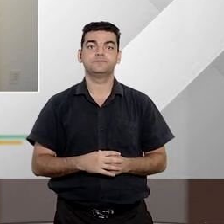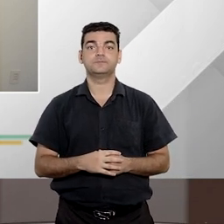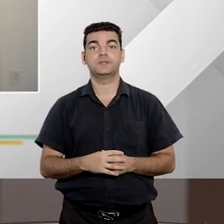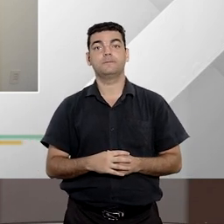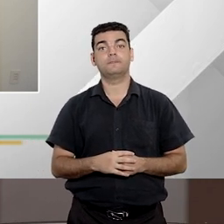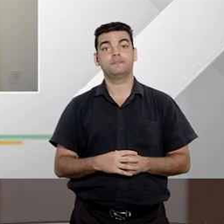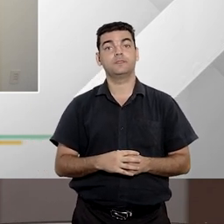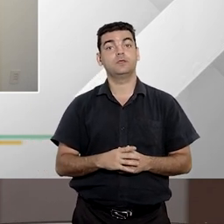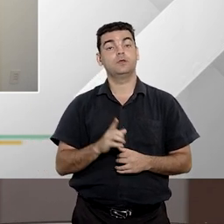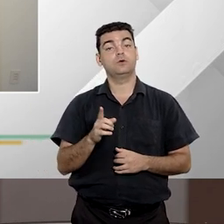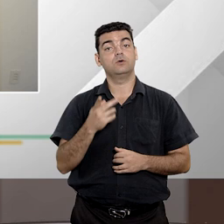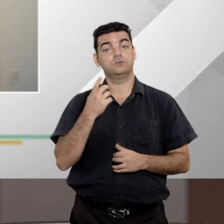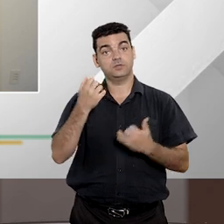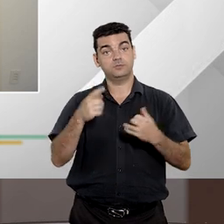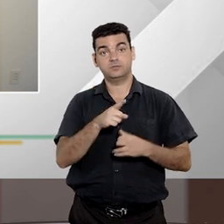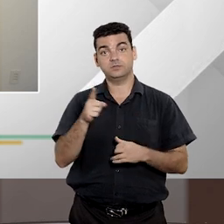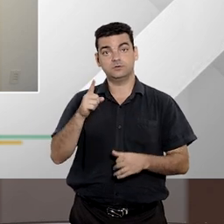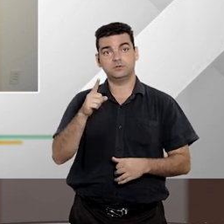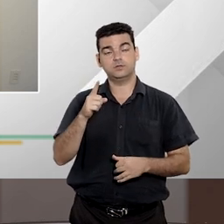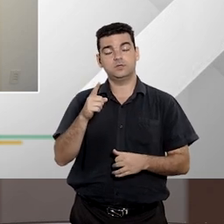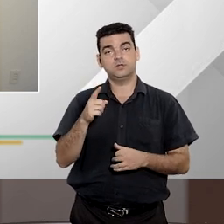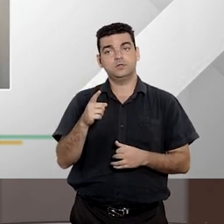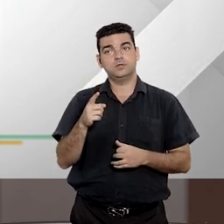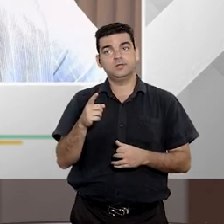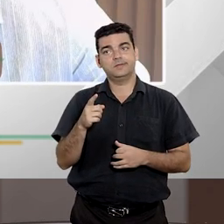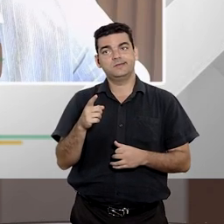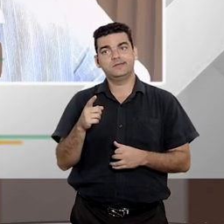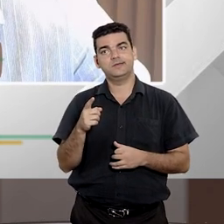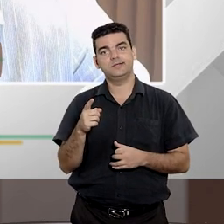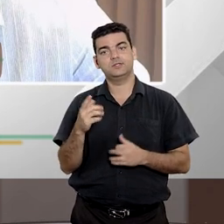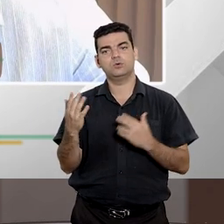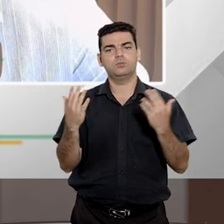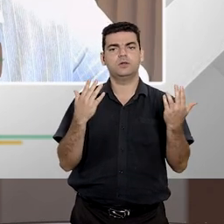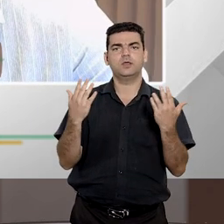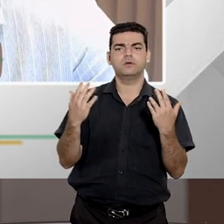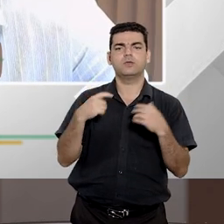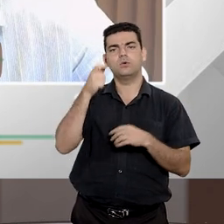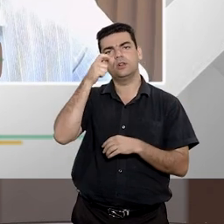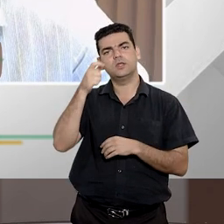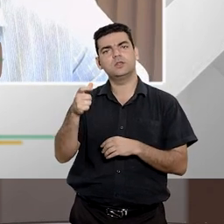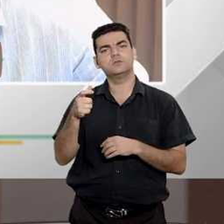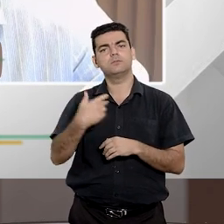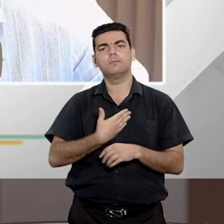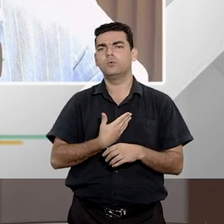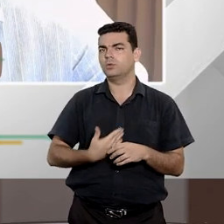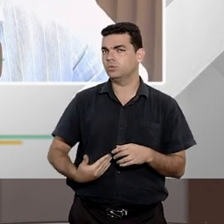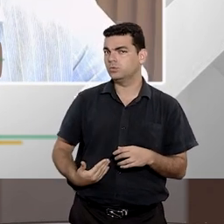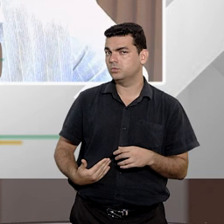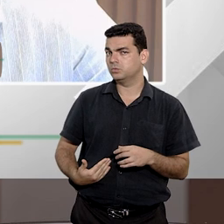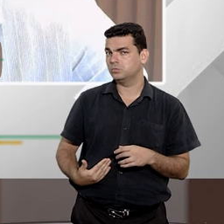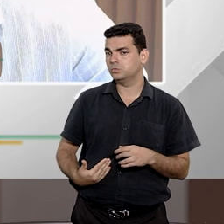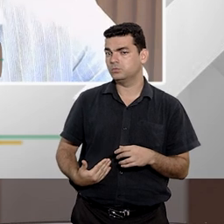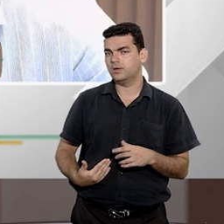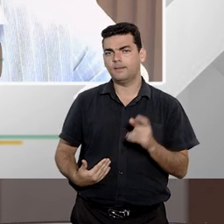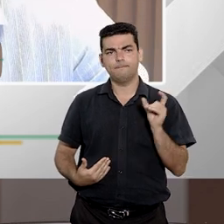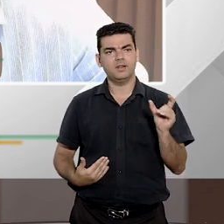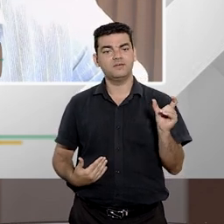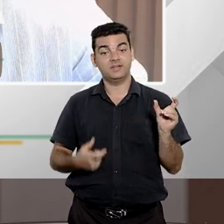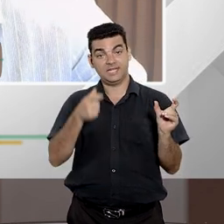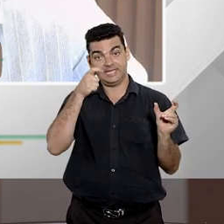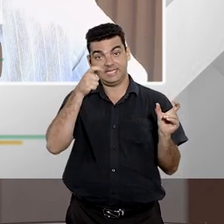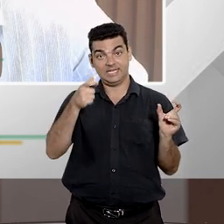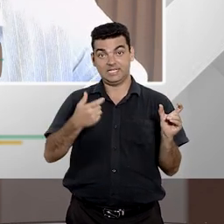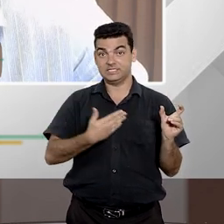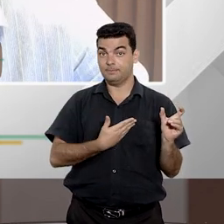importante a gente compreender que quando a gente trata de interesse público, a expressão interesse